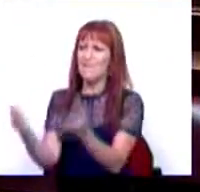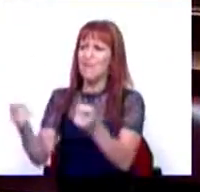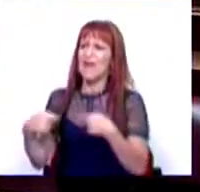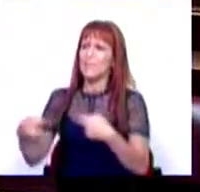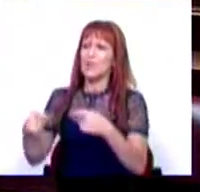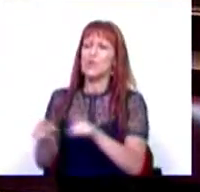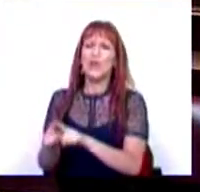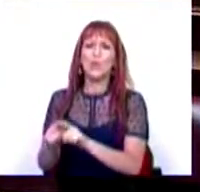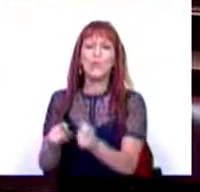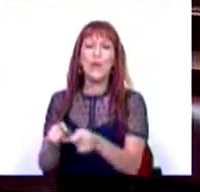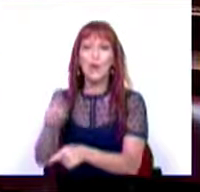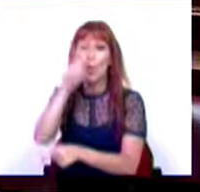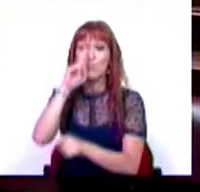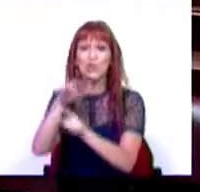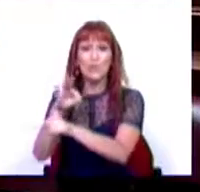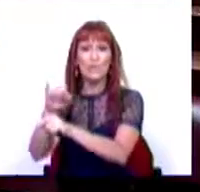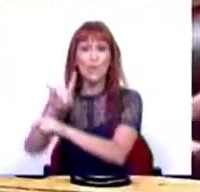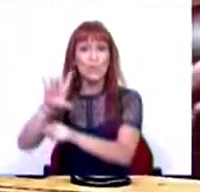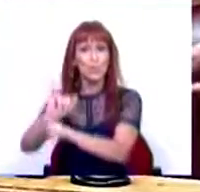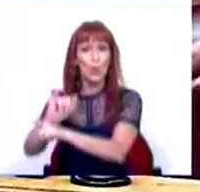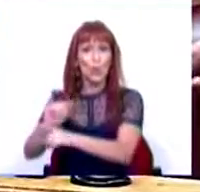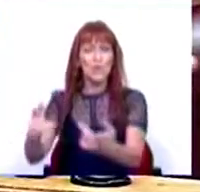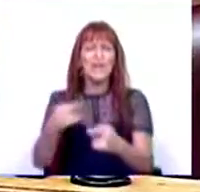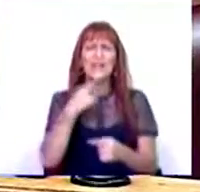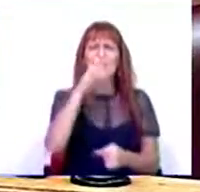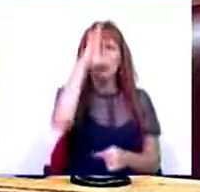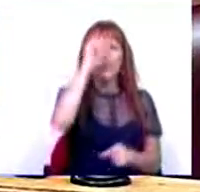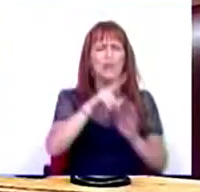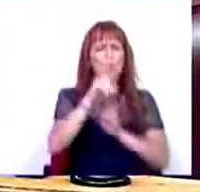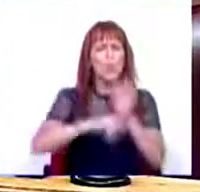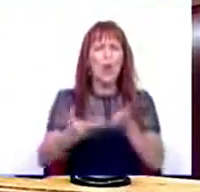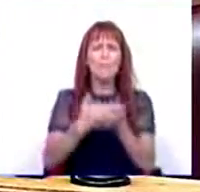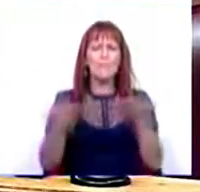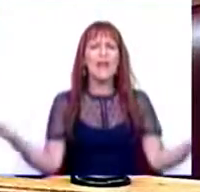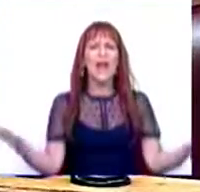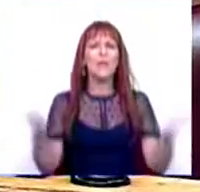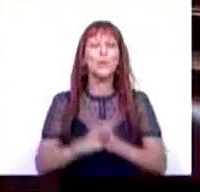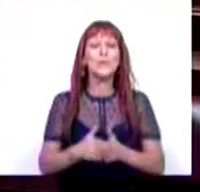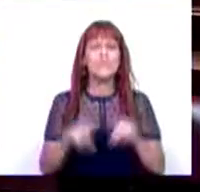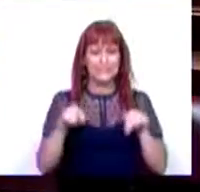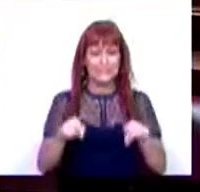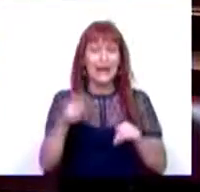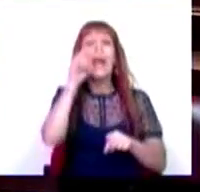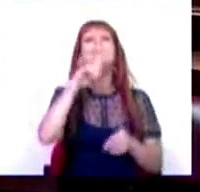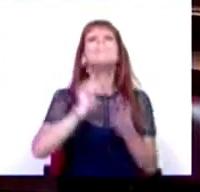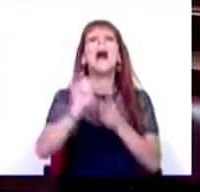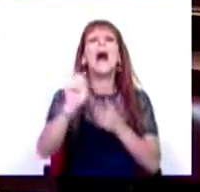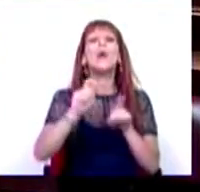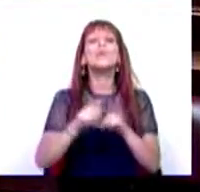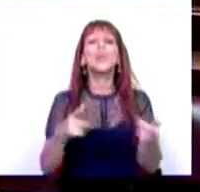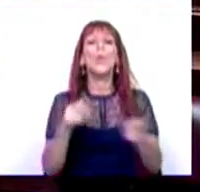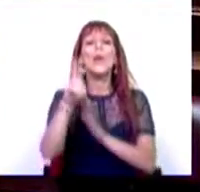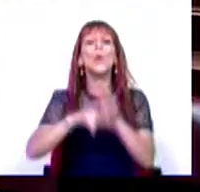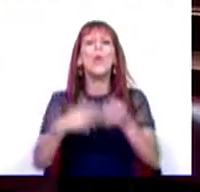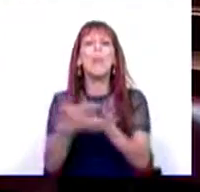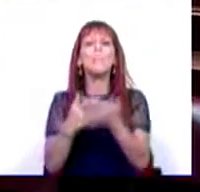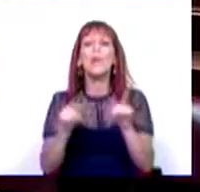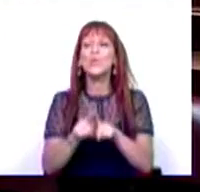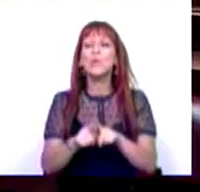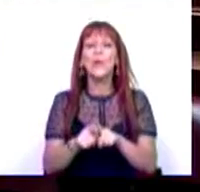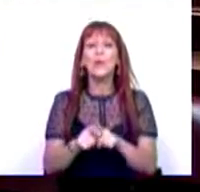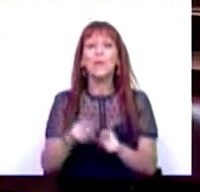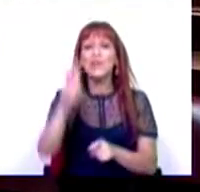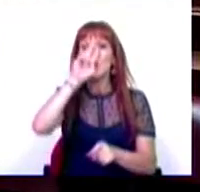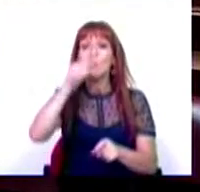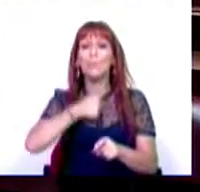consumo de combustíveis fósseis. Outros dizem como o Governo regula o mercado. E aí quem paga quando se regula o mercado? Pagam as